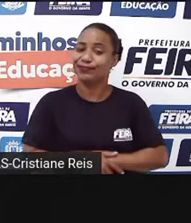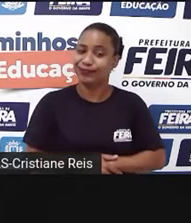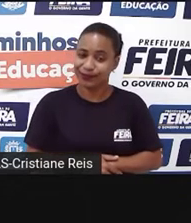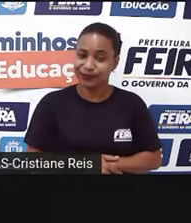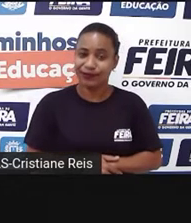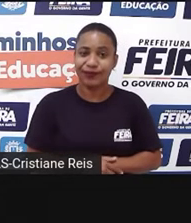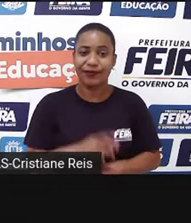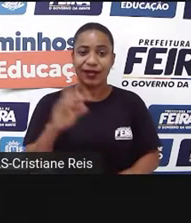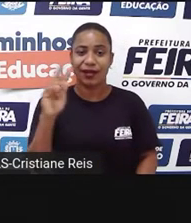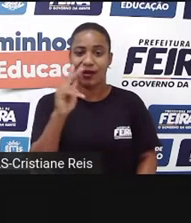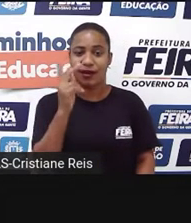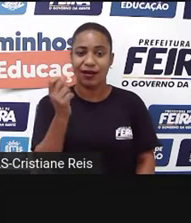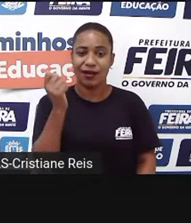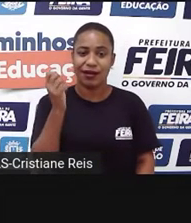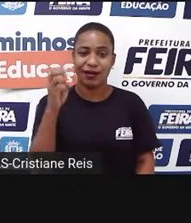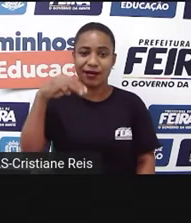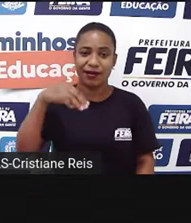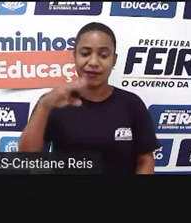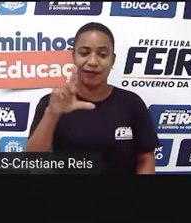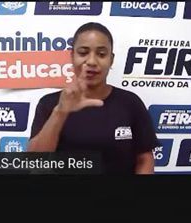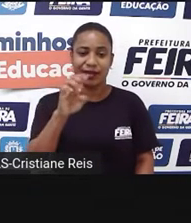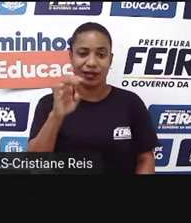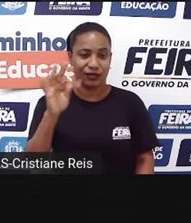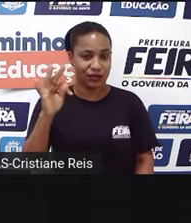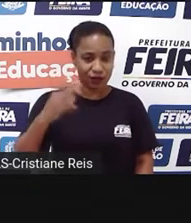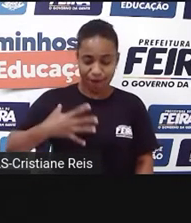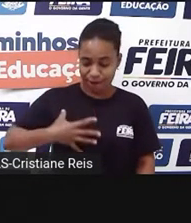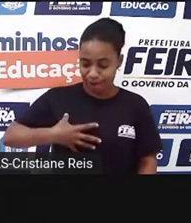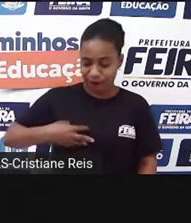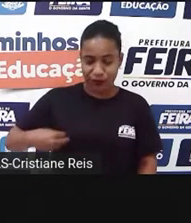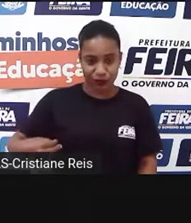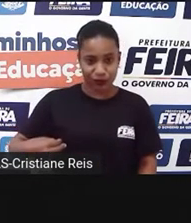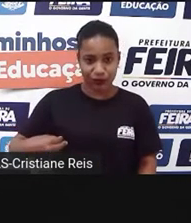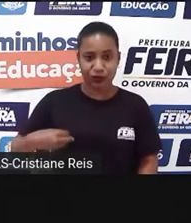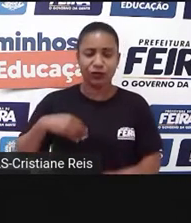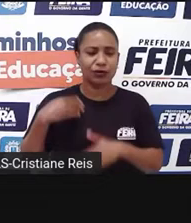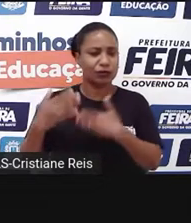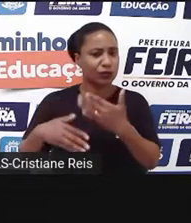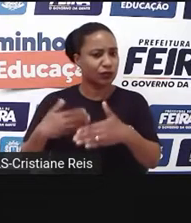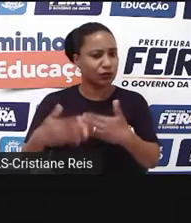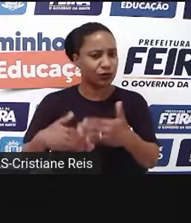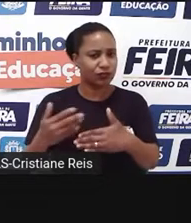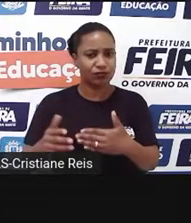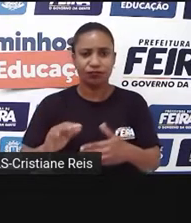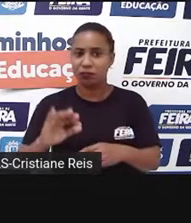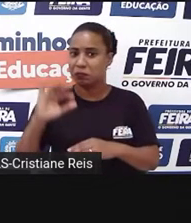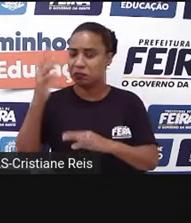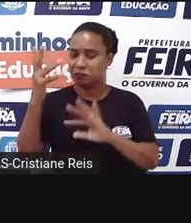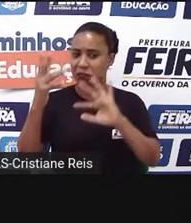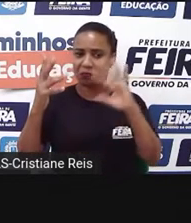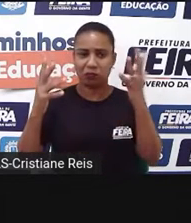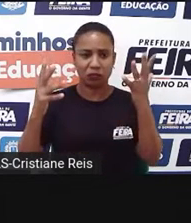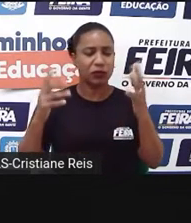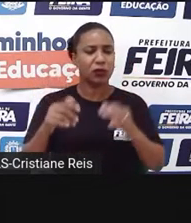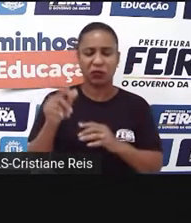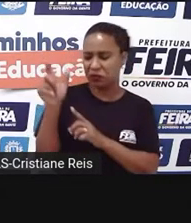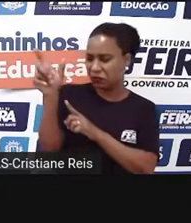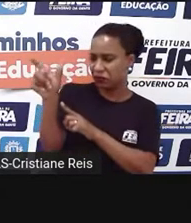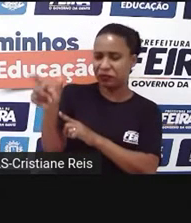que é o filho, vive com eles nesse castelo. Só que de repente, começa a aparecer um fantasma.